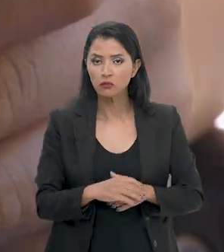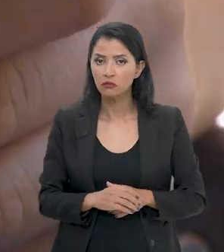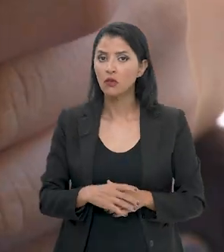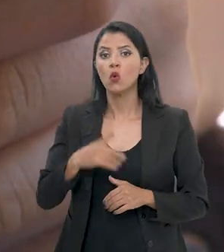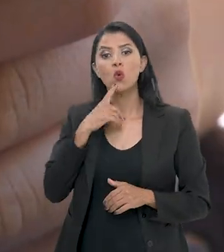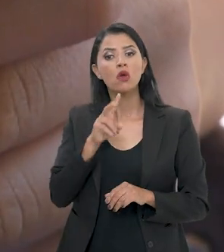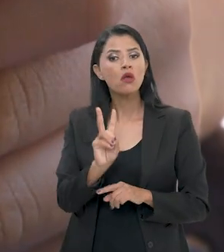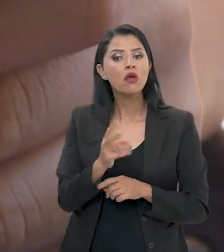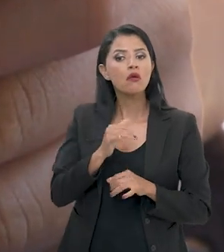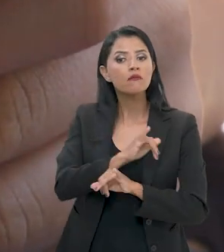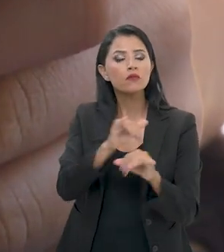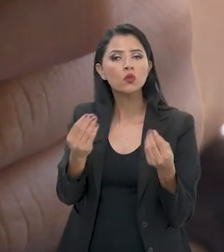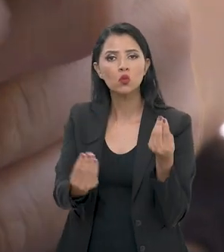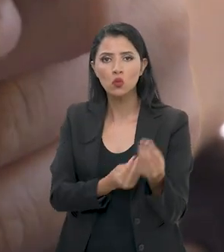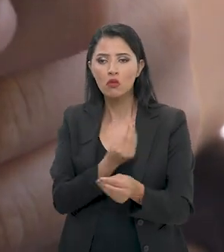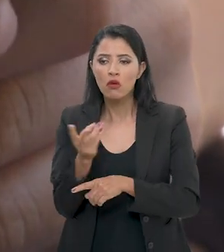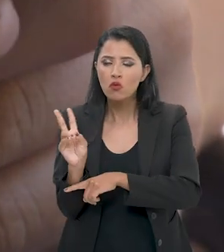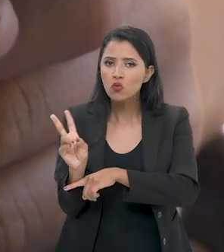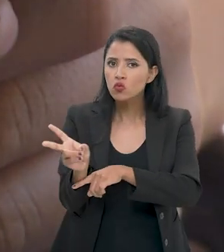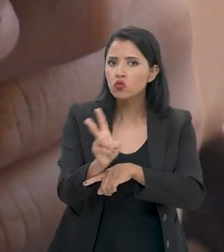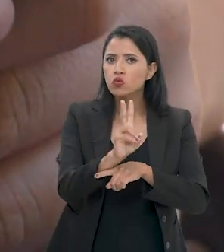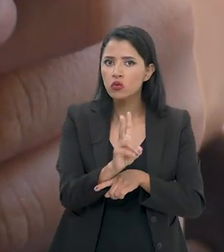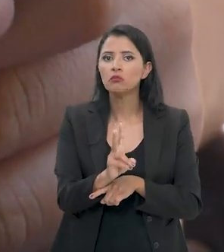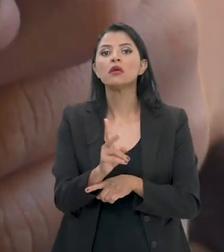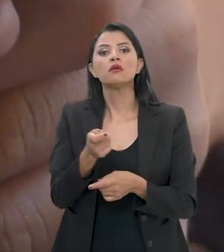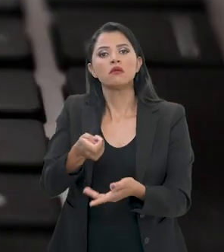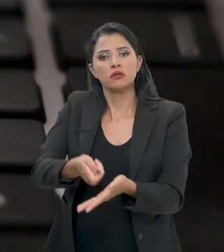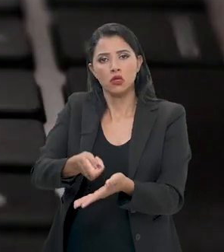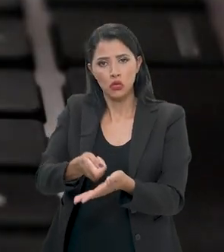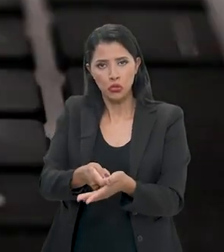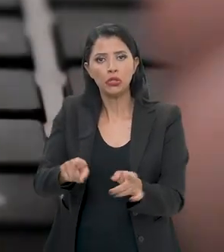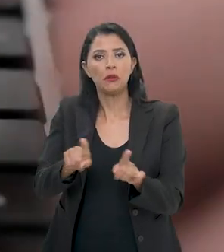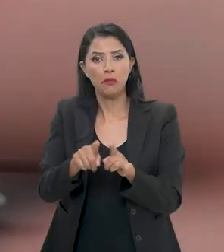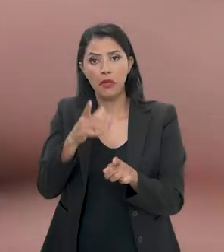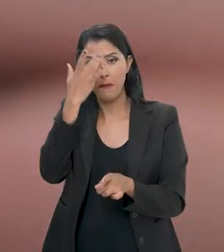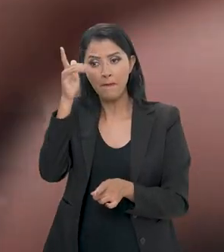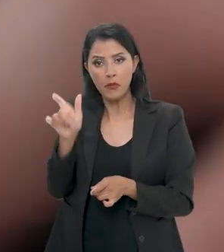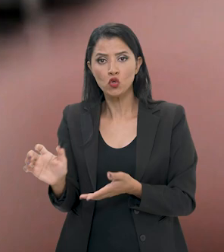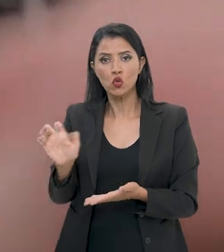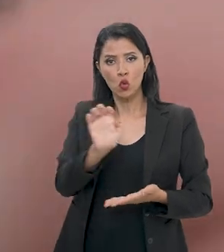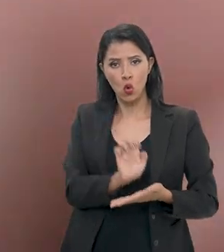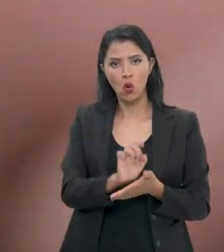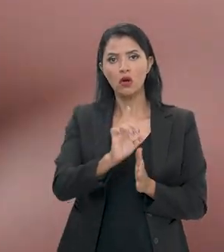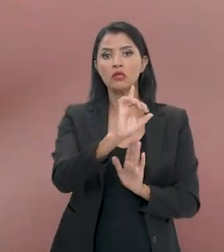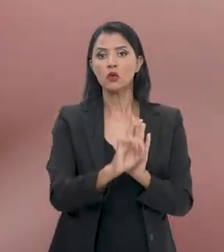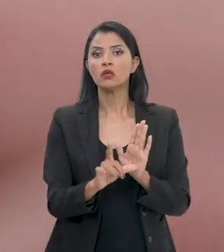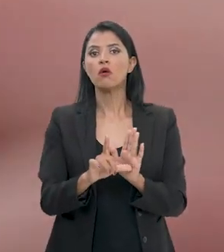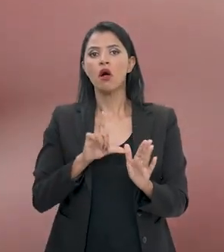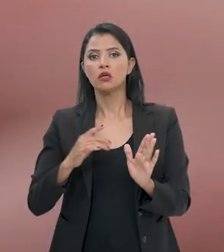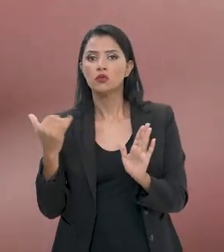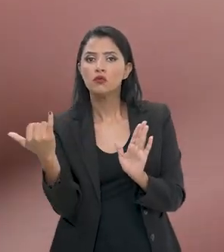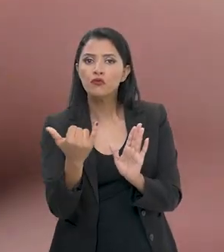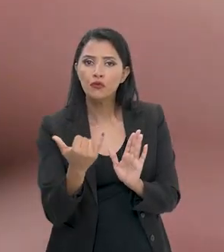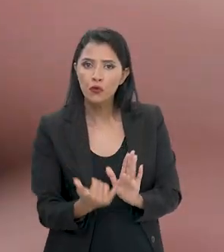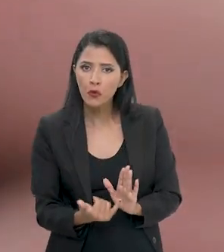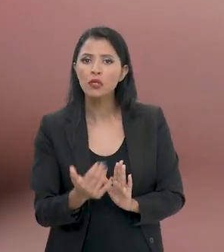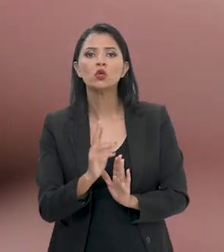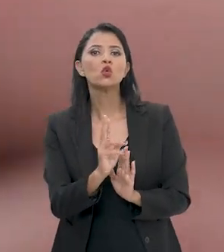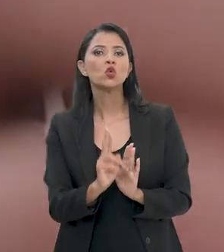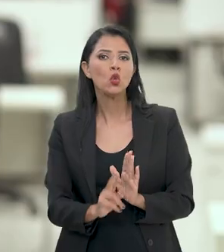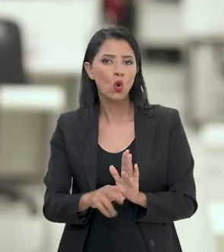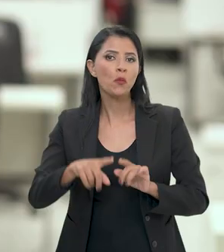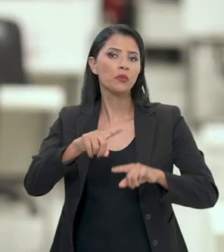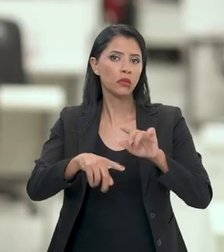quer reforçar é a fiscalização e exigir do exportador declaração antecipada com dados do